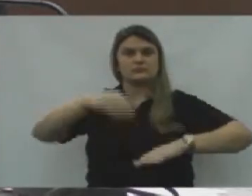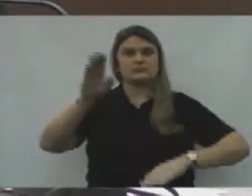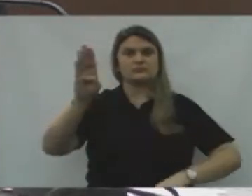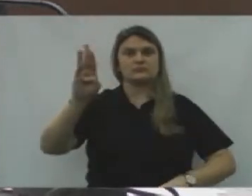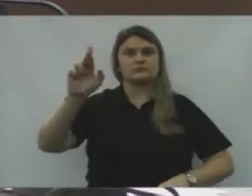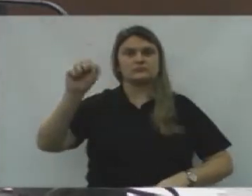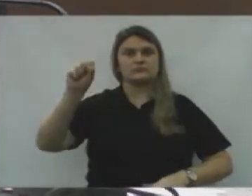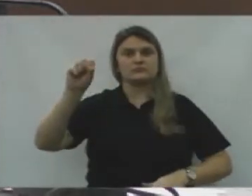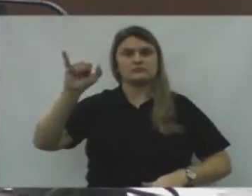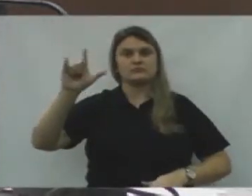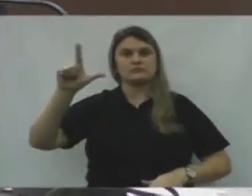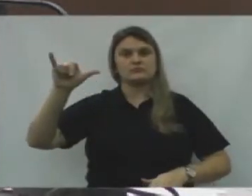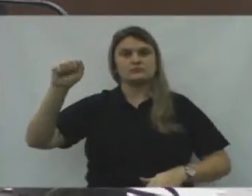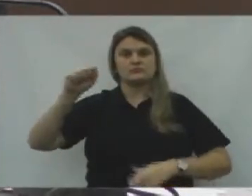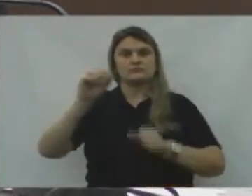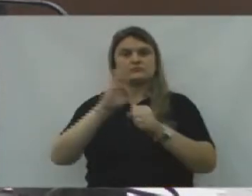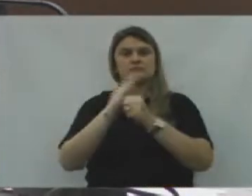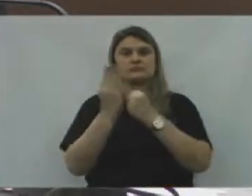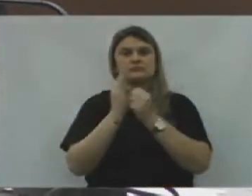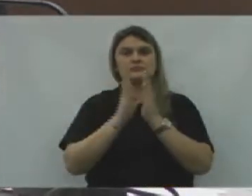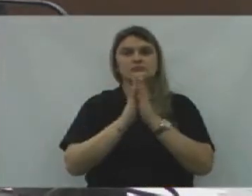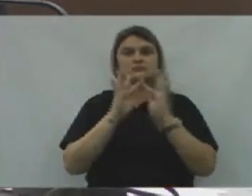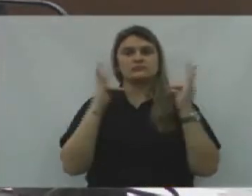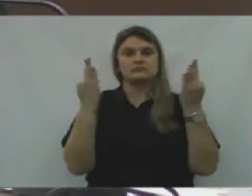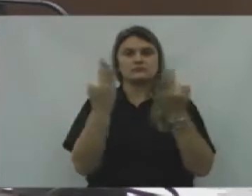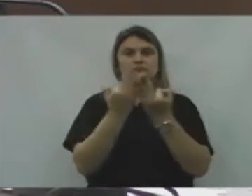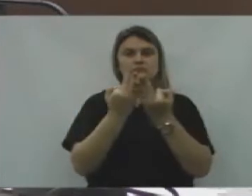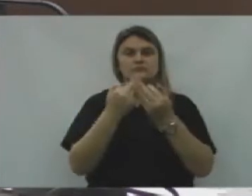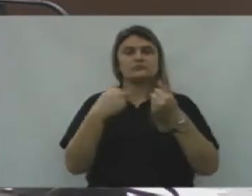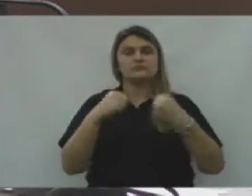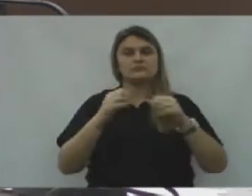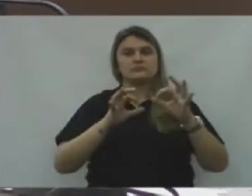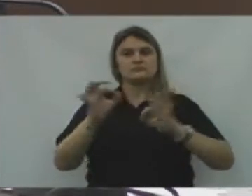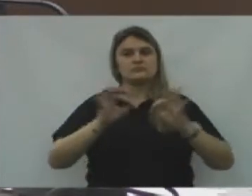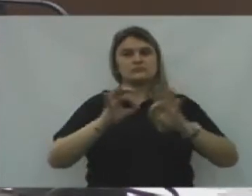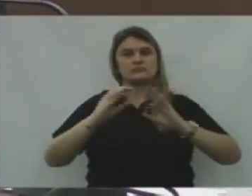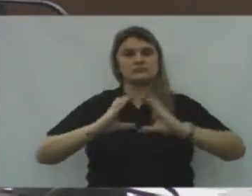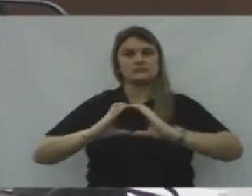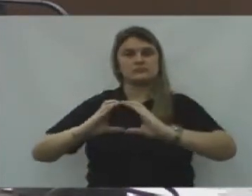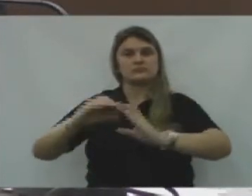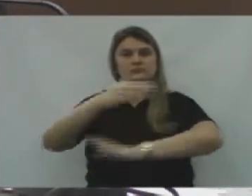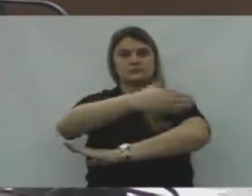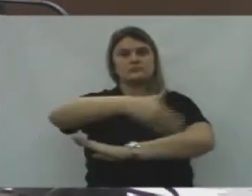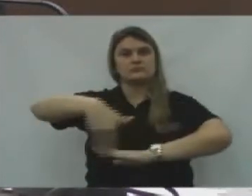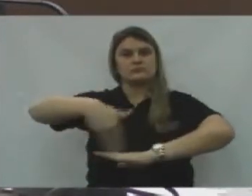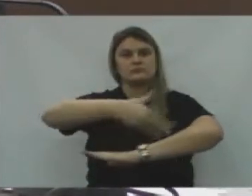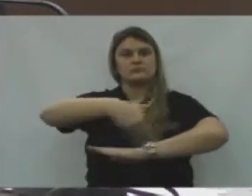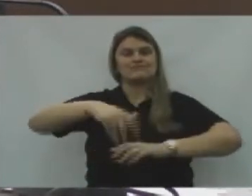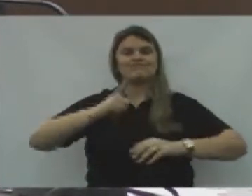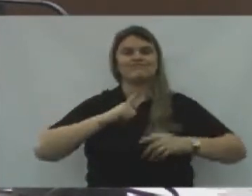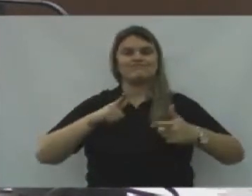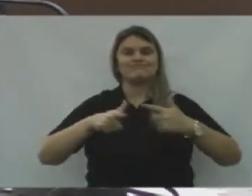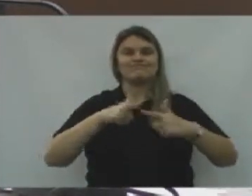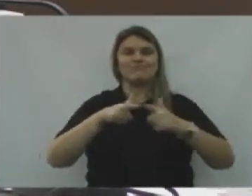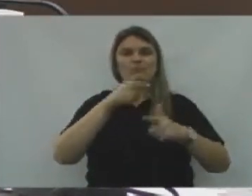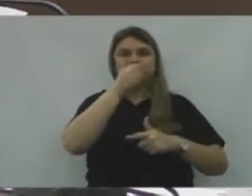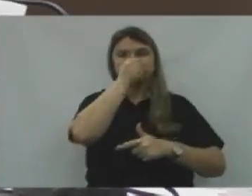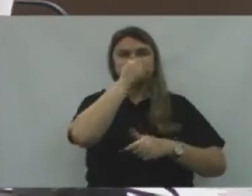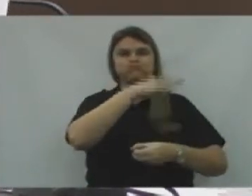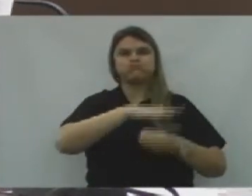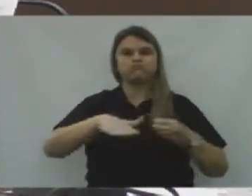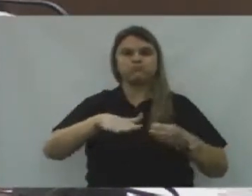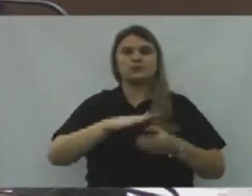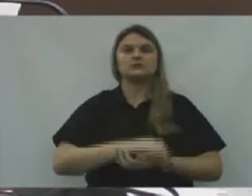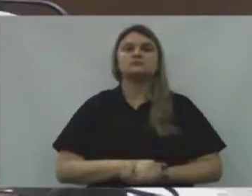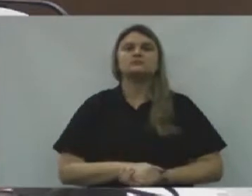Sagrada Família, E, ainda, que se verifique a tubulação dessa via, Que está obstruída em vários pontos.